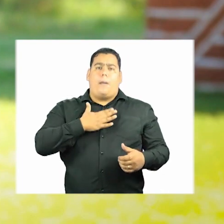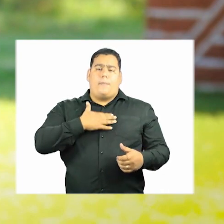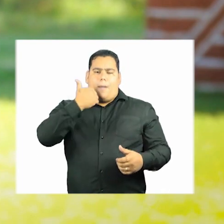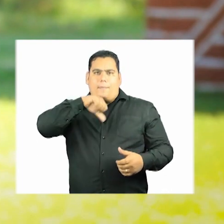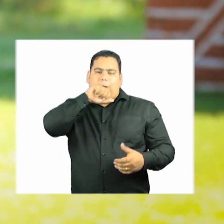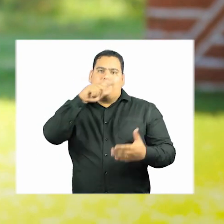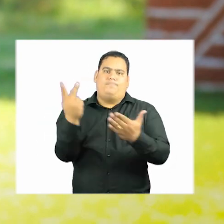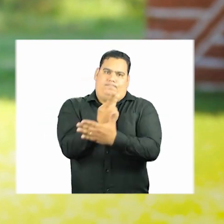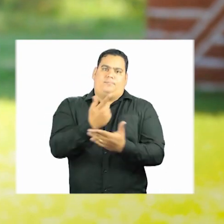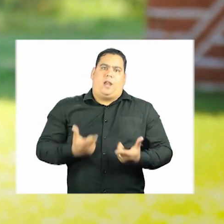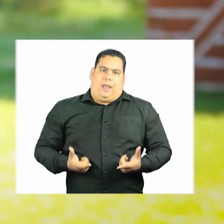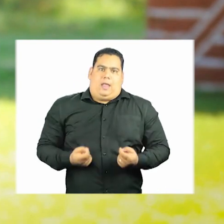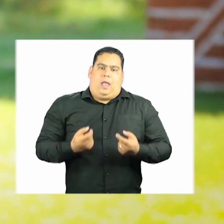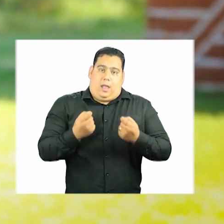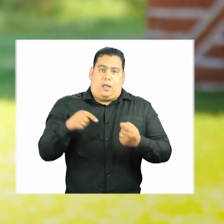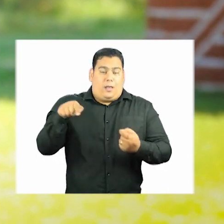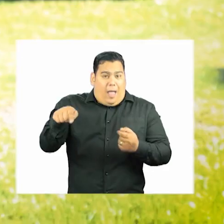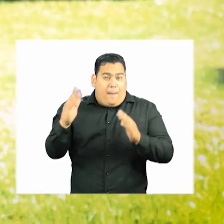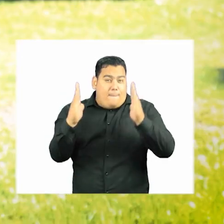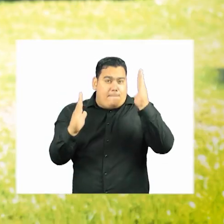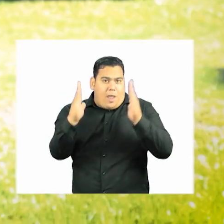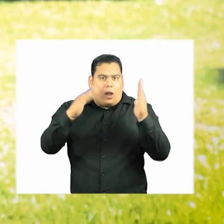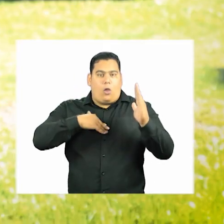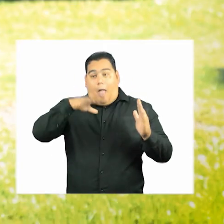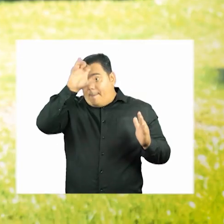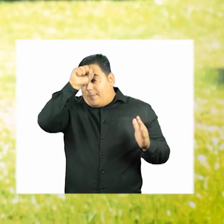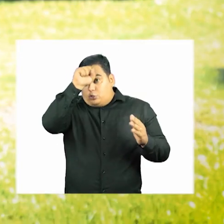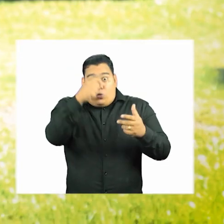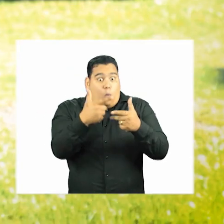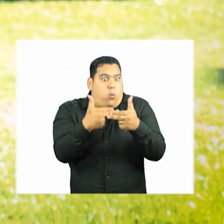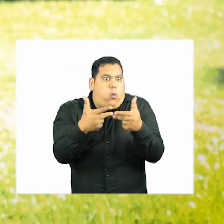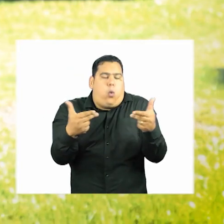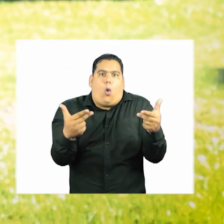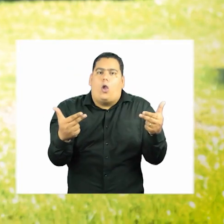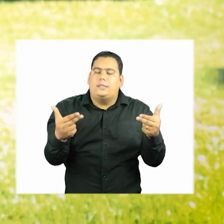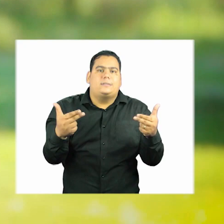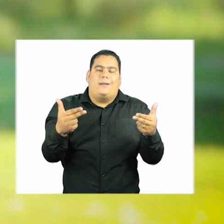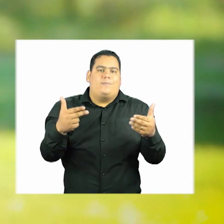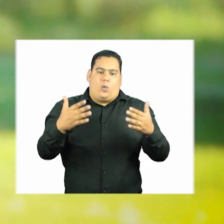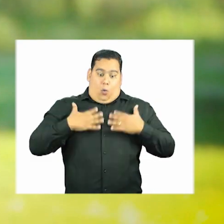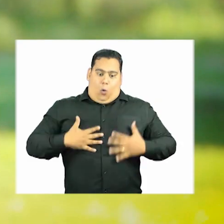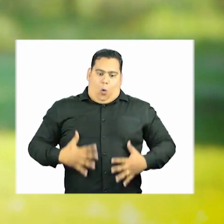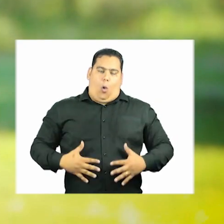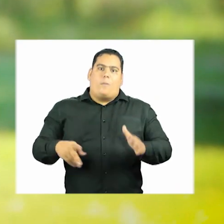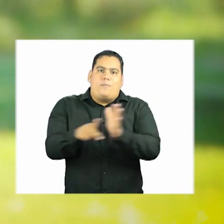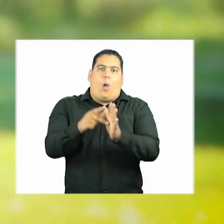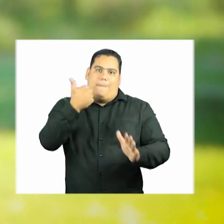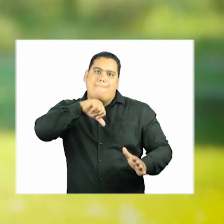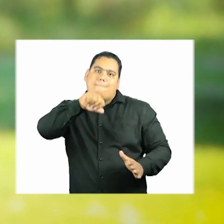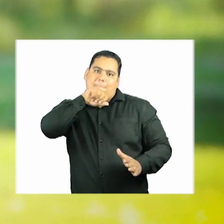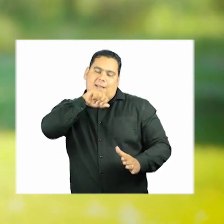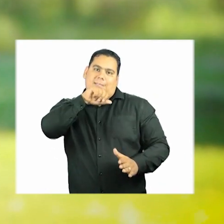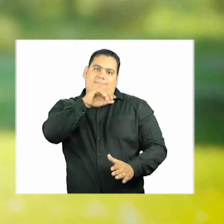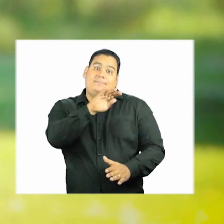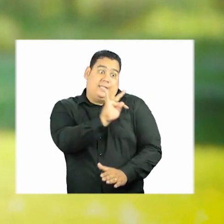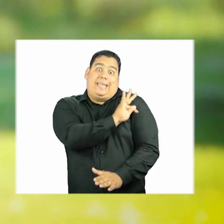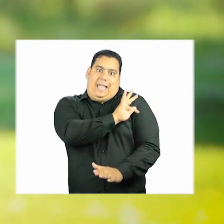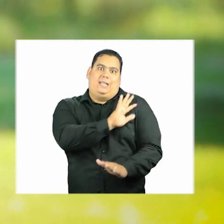a minha mãe também teve câncer. E nesse período eu aprendi coisas no corpo da minha mãe,